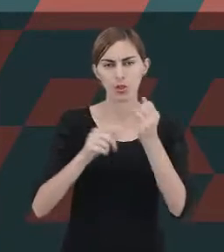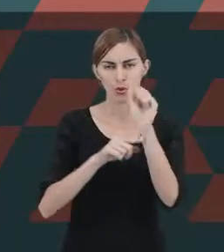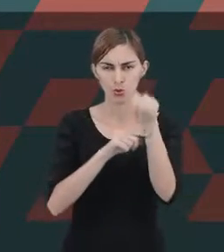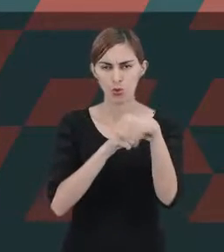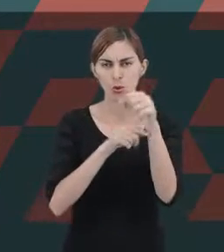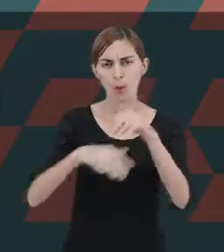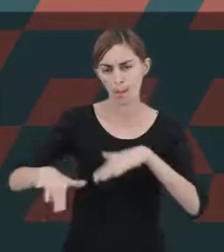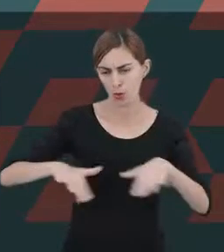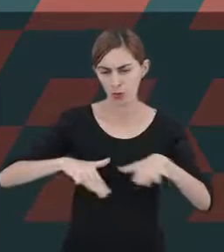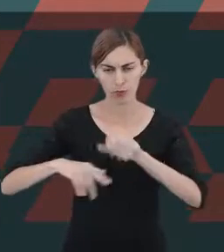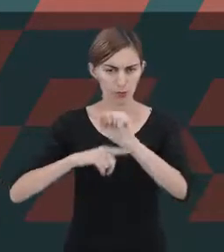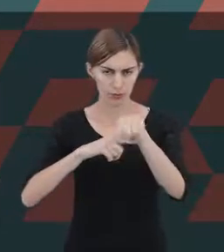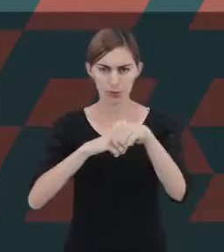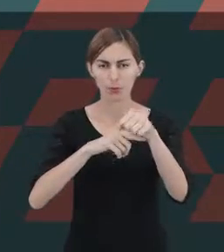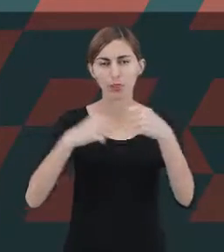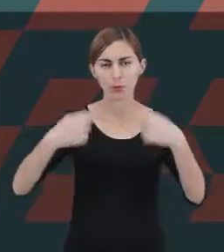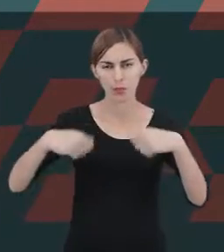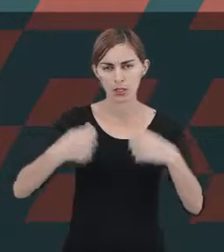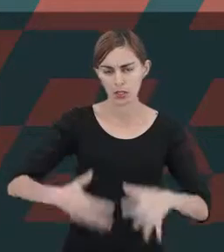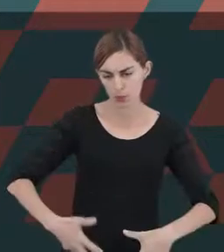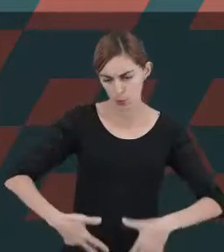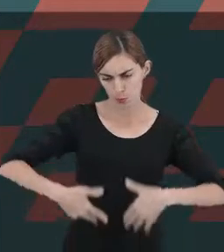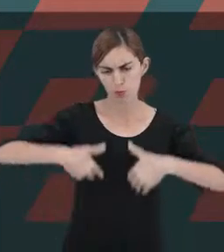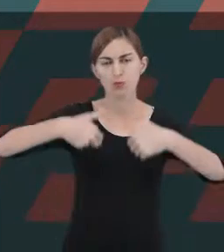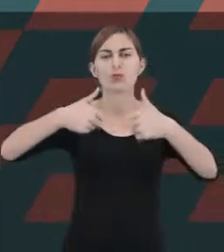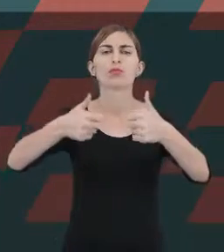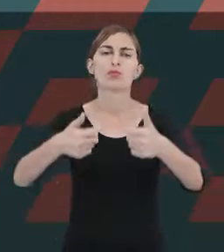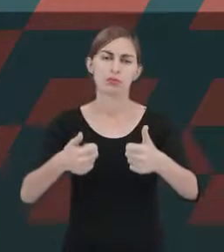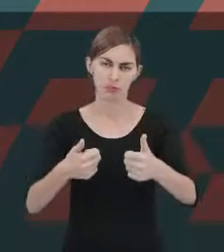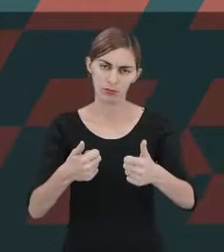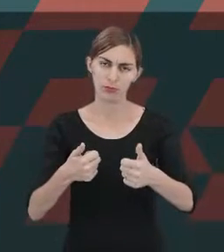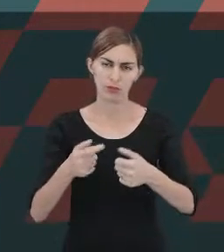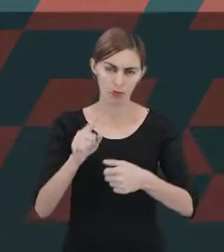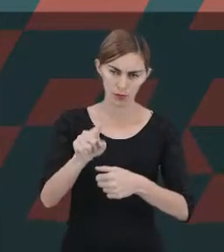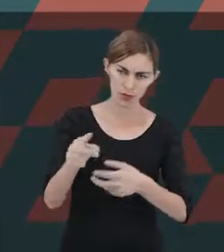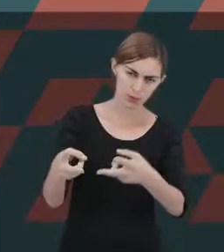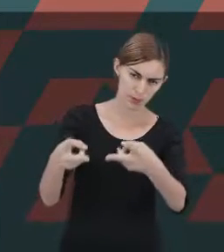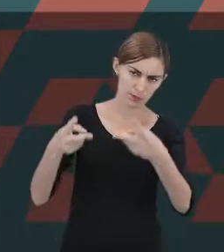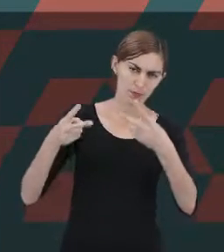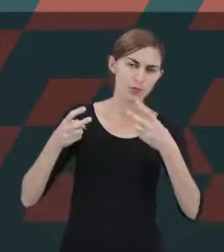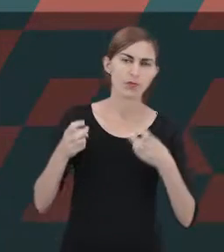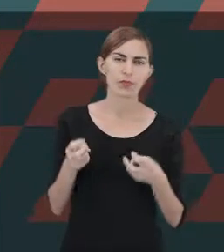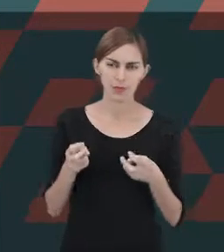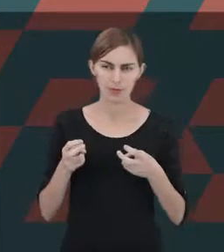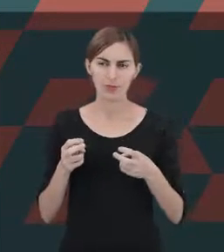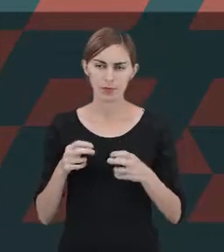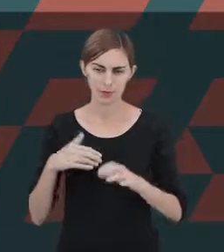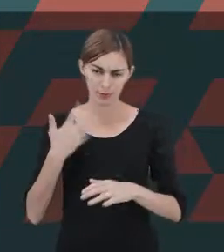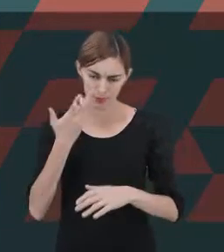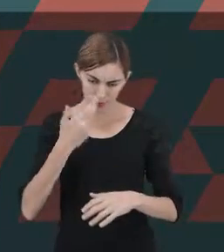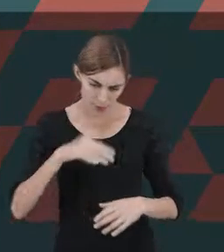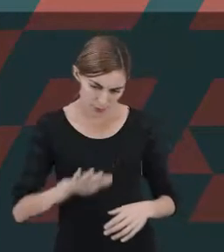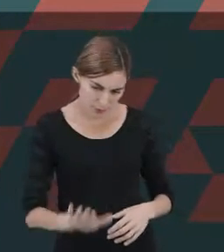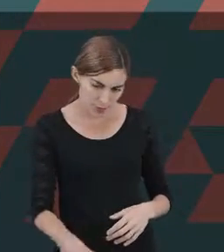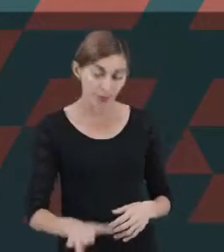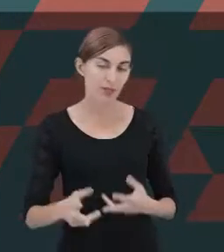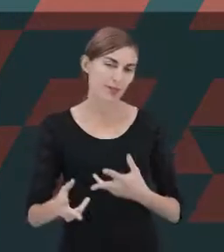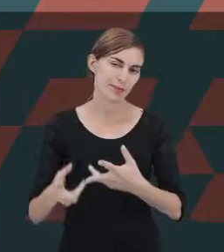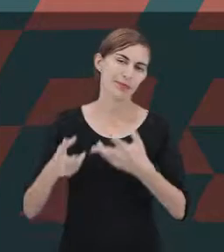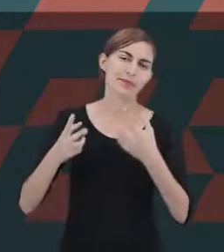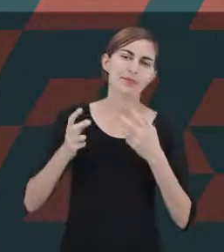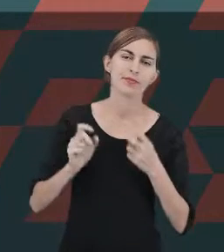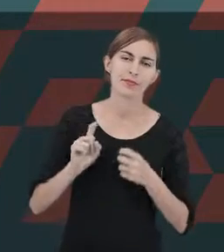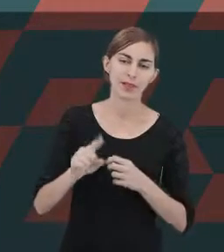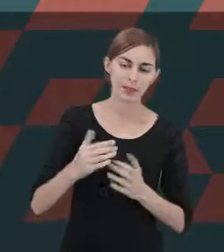da criança precisam ser aperfeiçoados. Se você já observou o desenvolvimento infantil, você vai perceber que, a